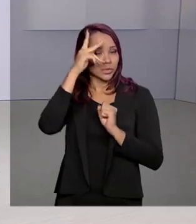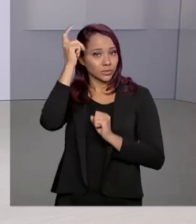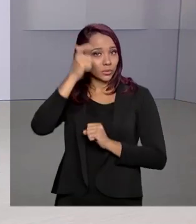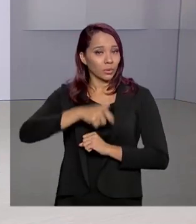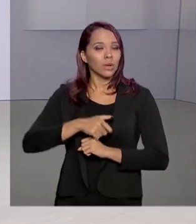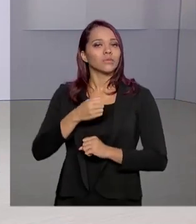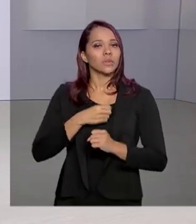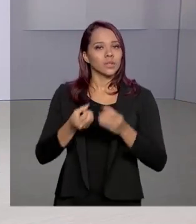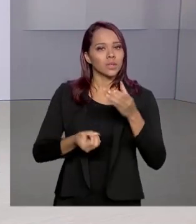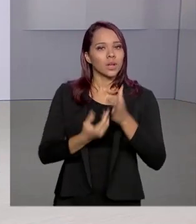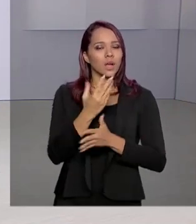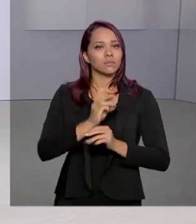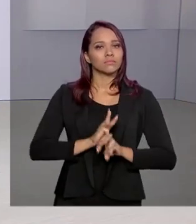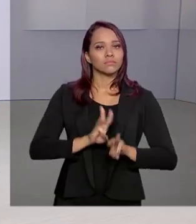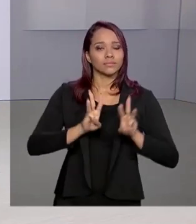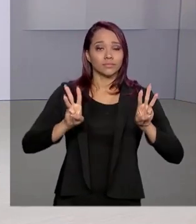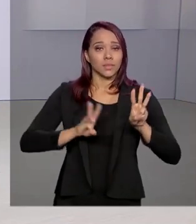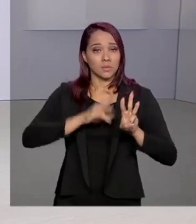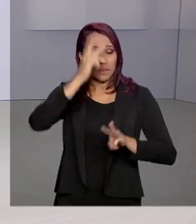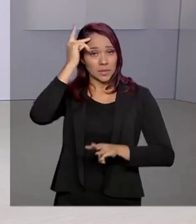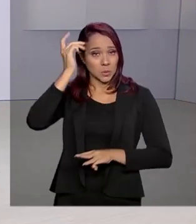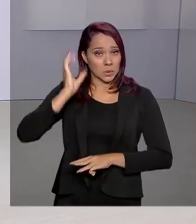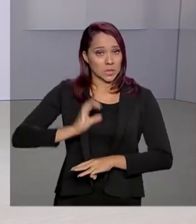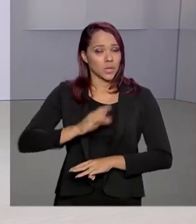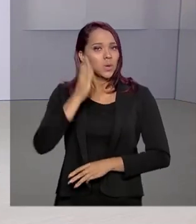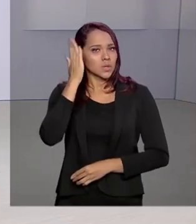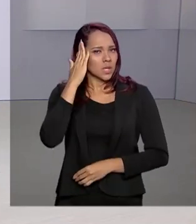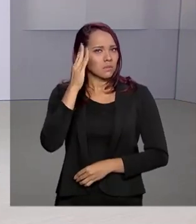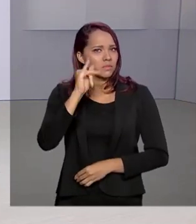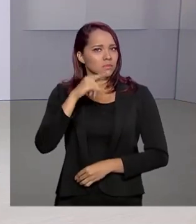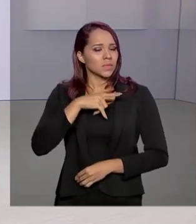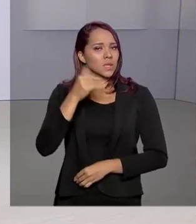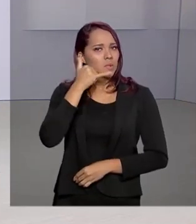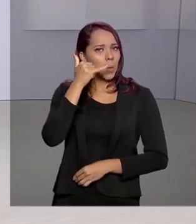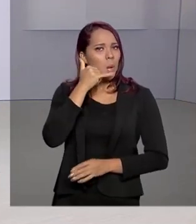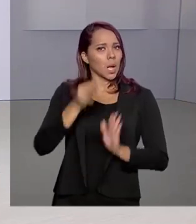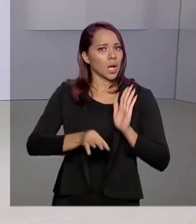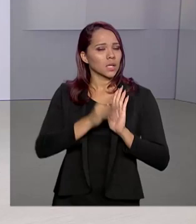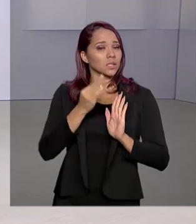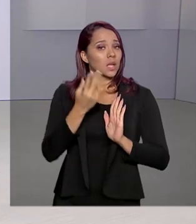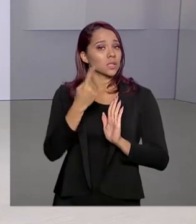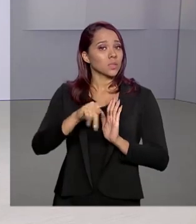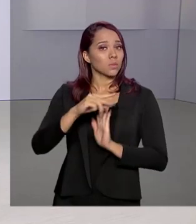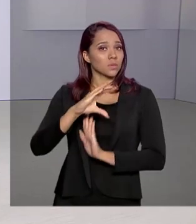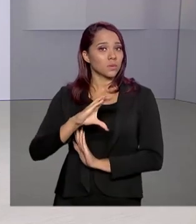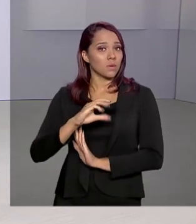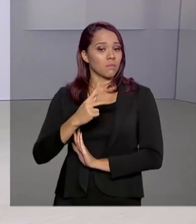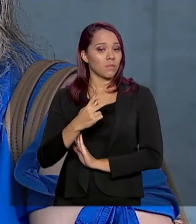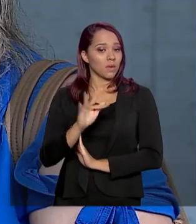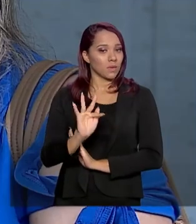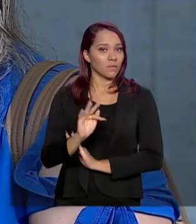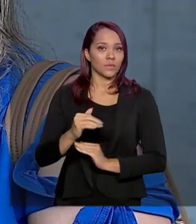criado um site para que o cidadão saiba se há celulares pré-pagos cadastrados em seu CPF.